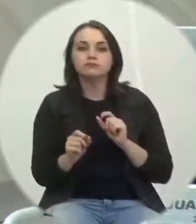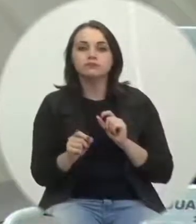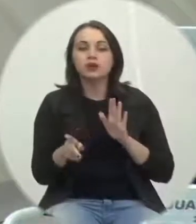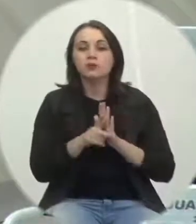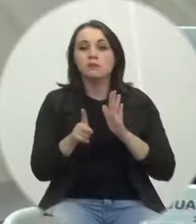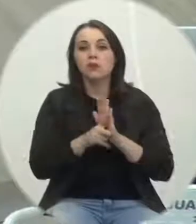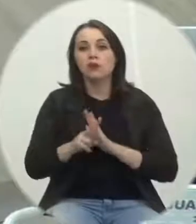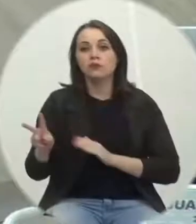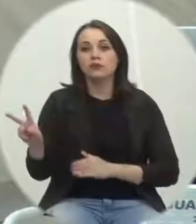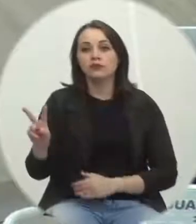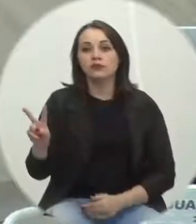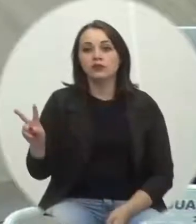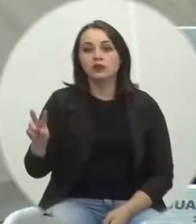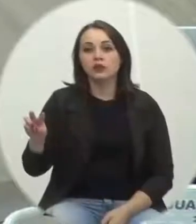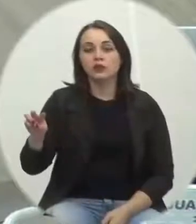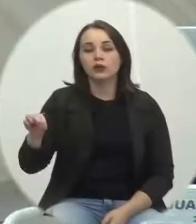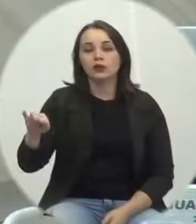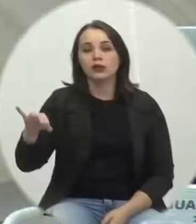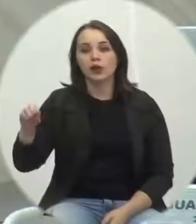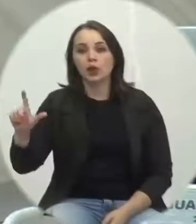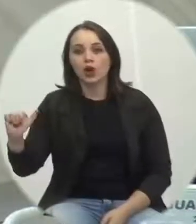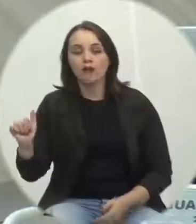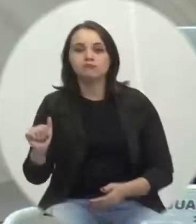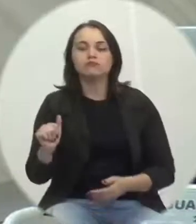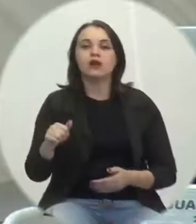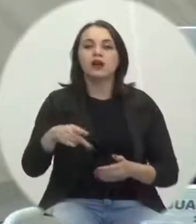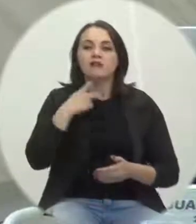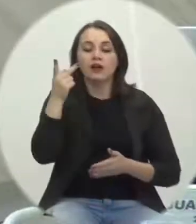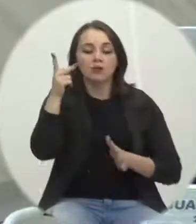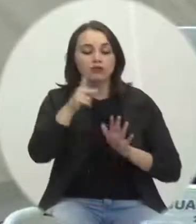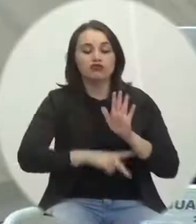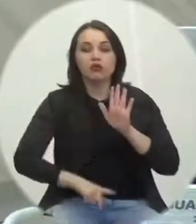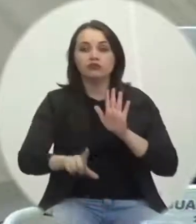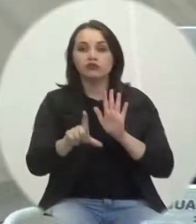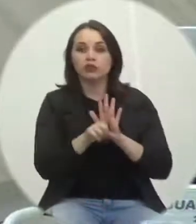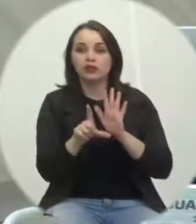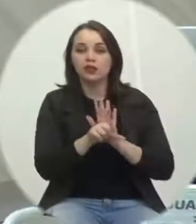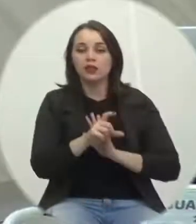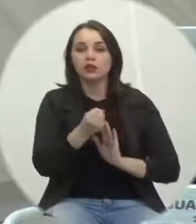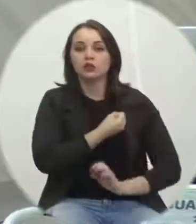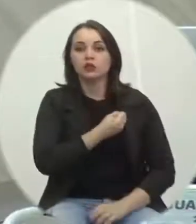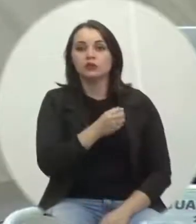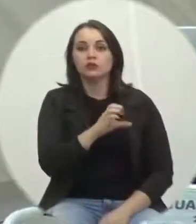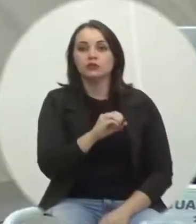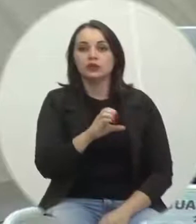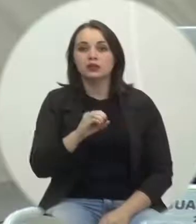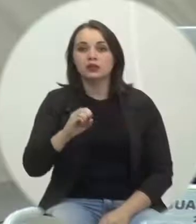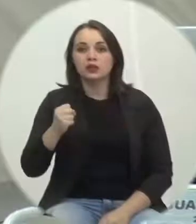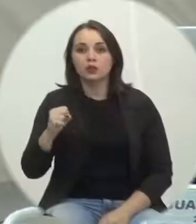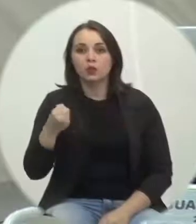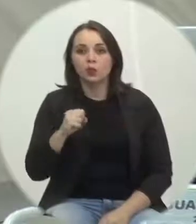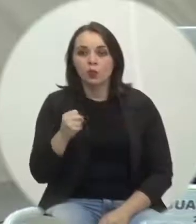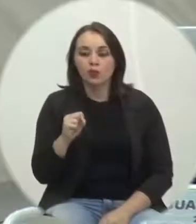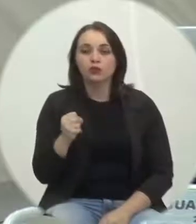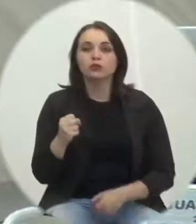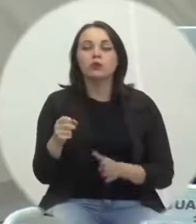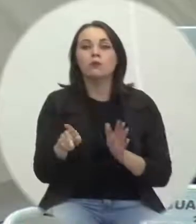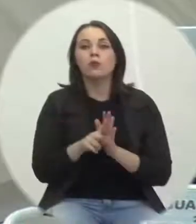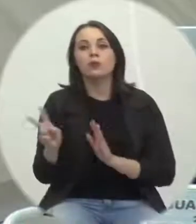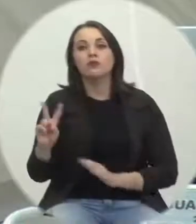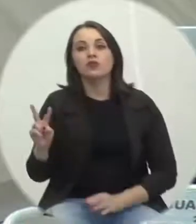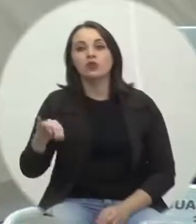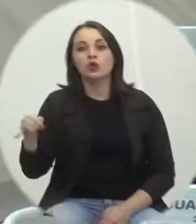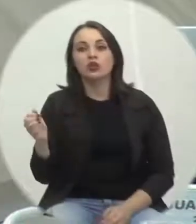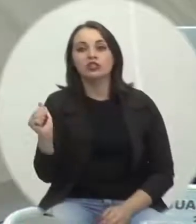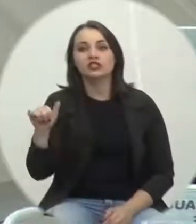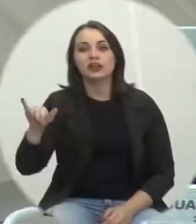do vereador Nicola Martins. Projeto de lei do poder legislativo, número PL 008, 21, de autoria do vereador Pastor